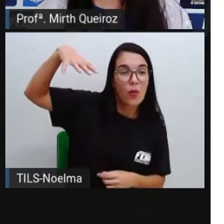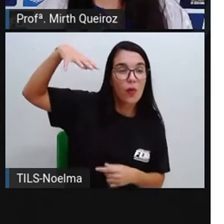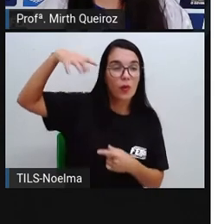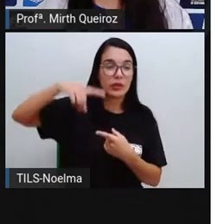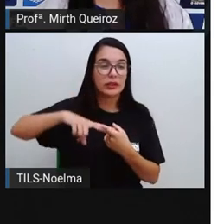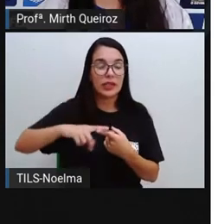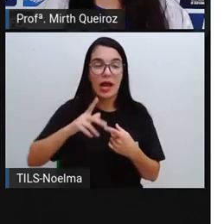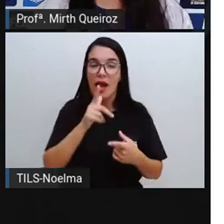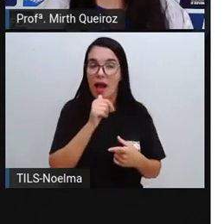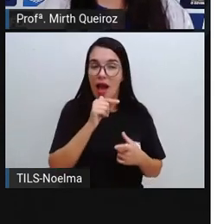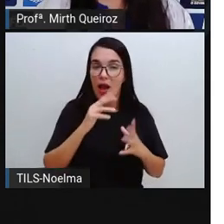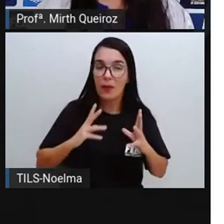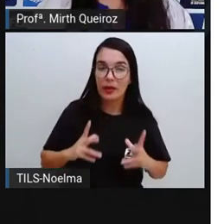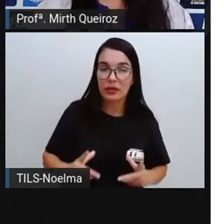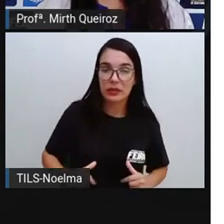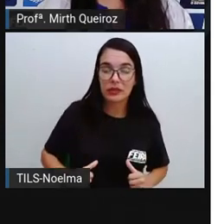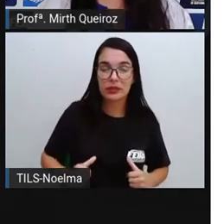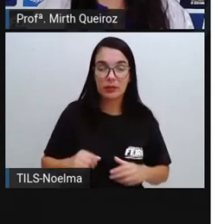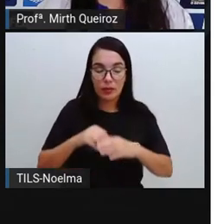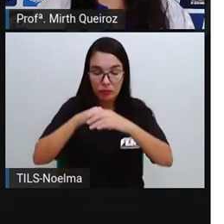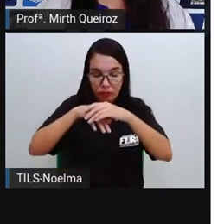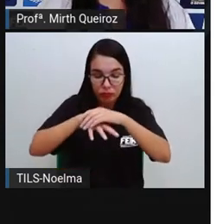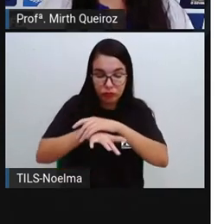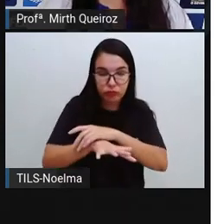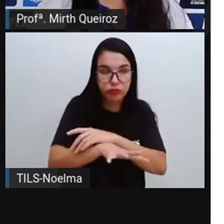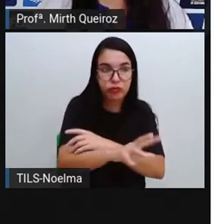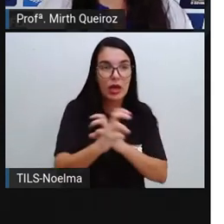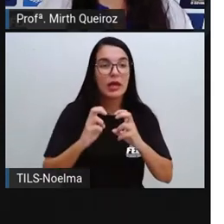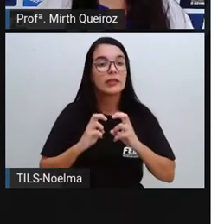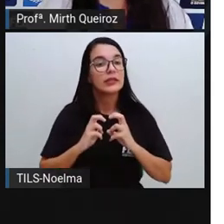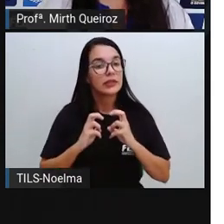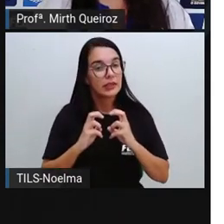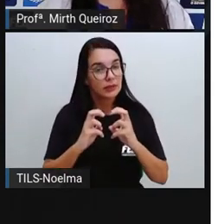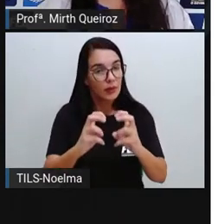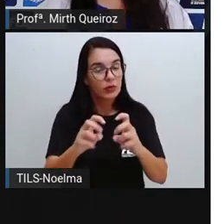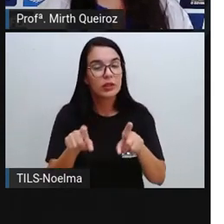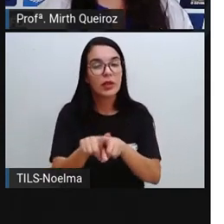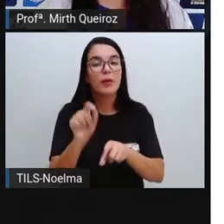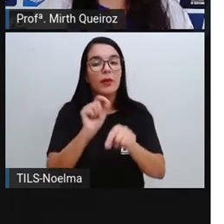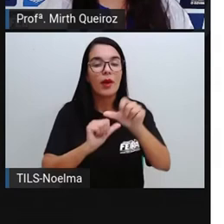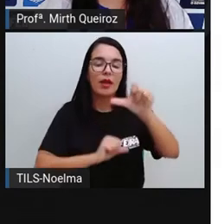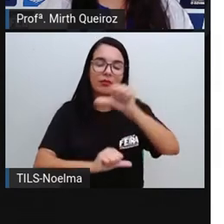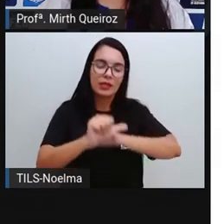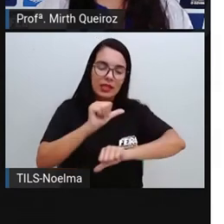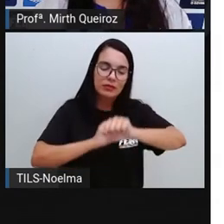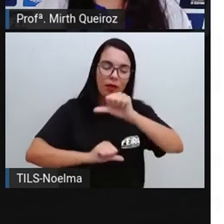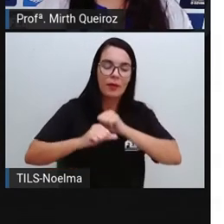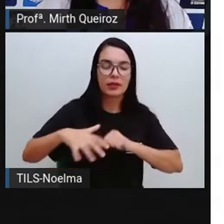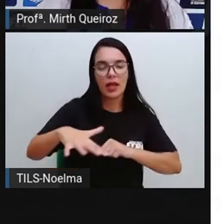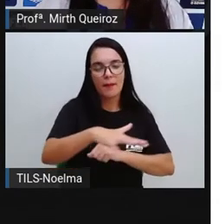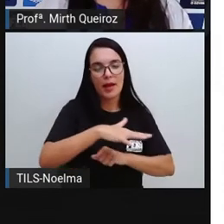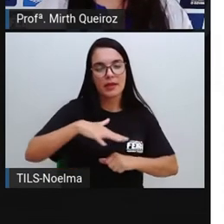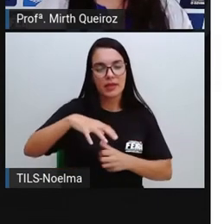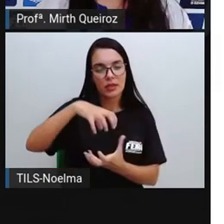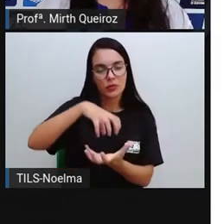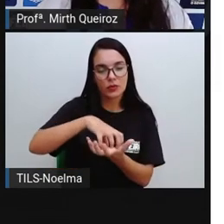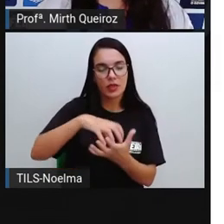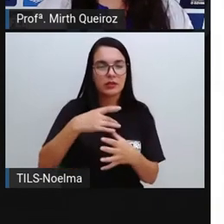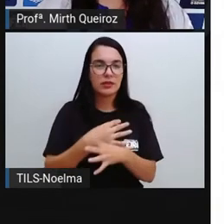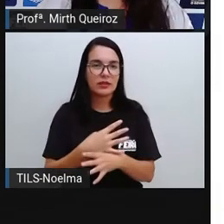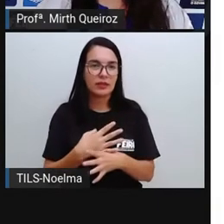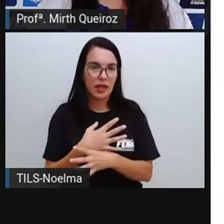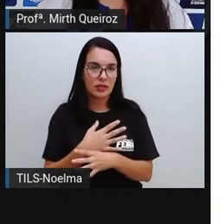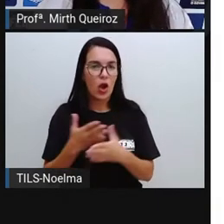esgoto, de transporte, entre outras, que vai transformando aí essa paisagem urbana. Hoje, as